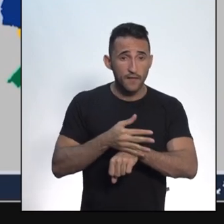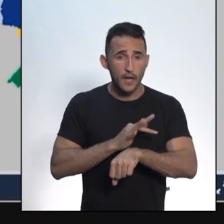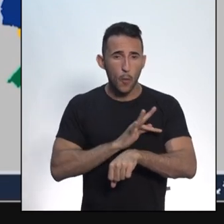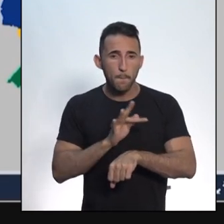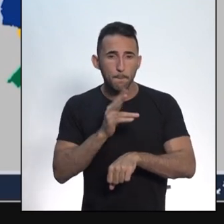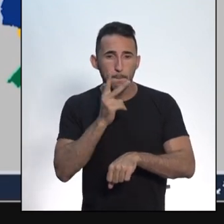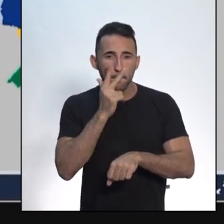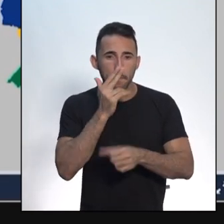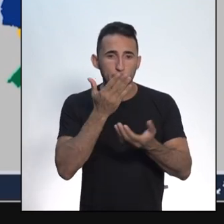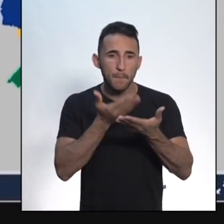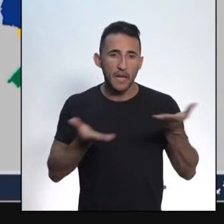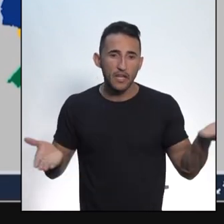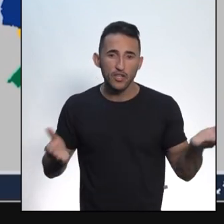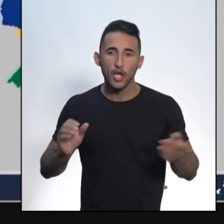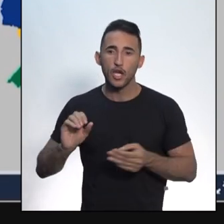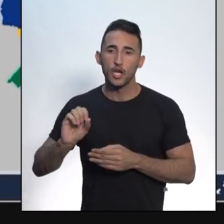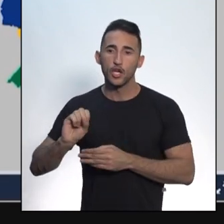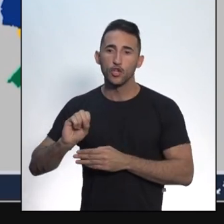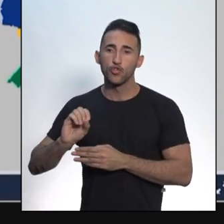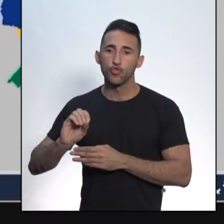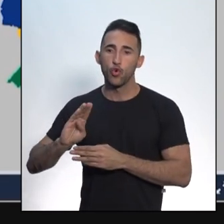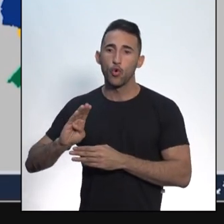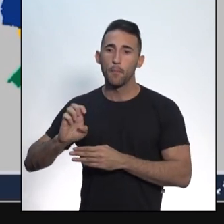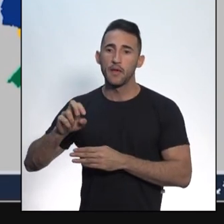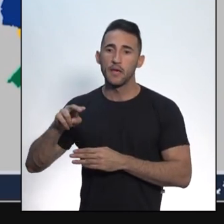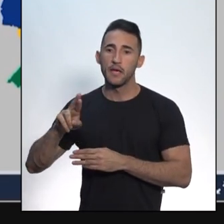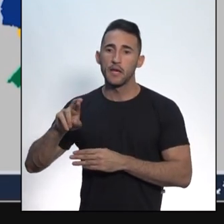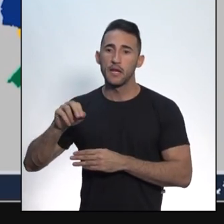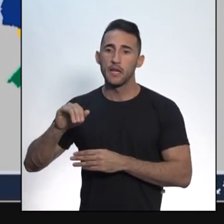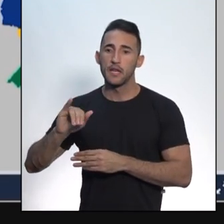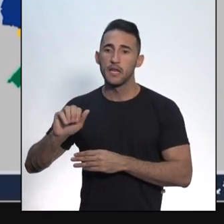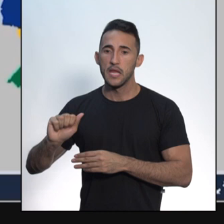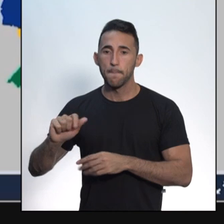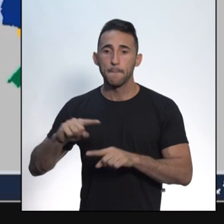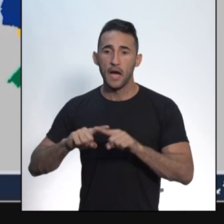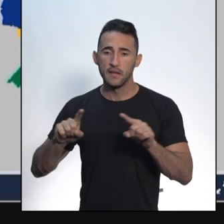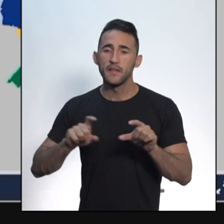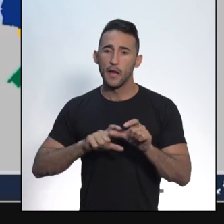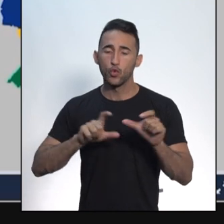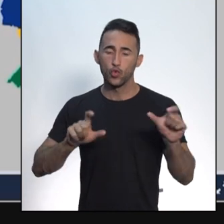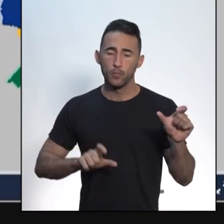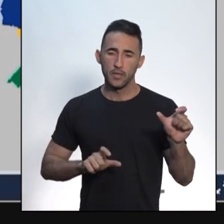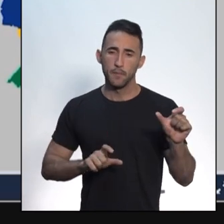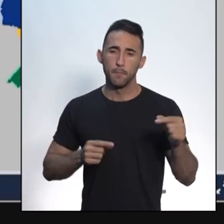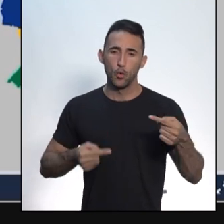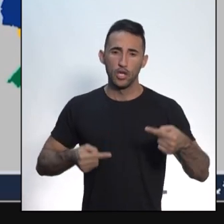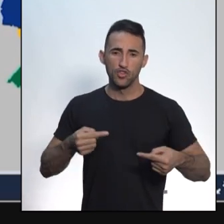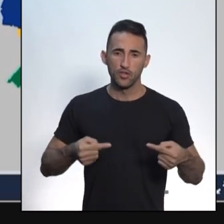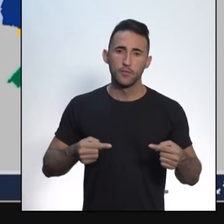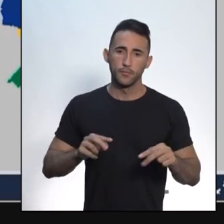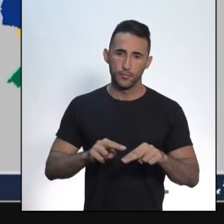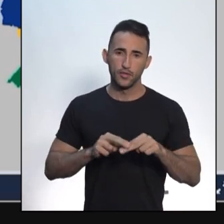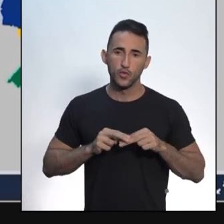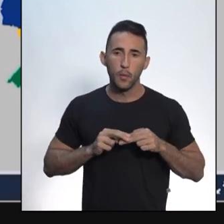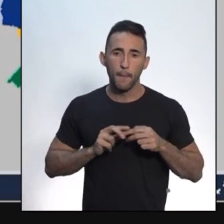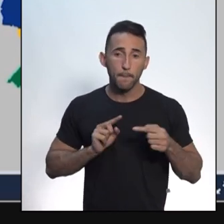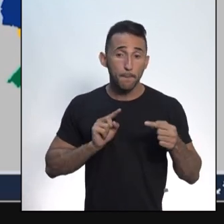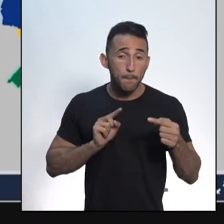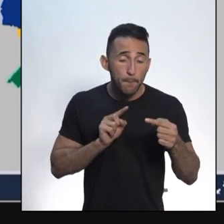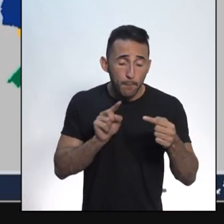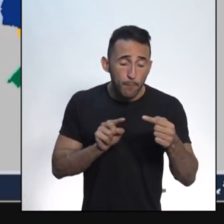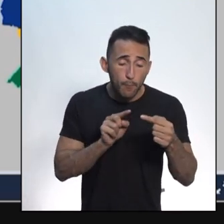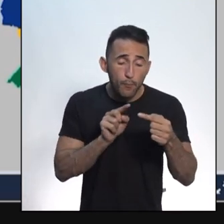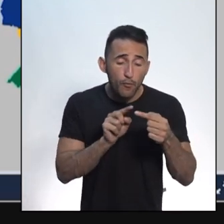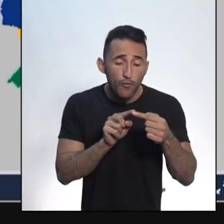porém, resguardando uma autonomia política limitada. É esse o ponto que eu quero falar